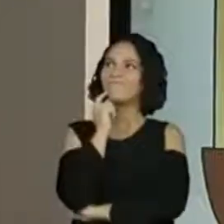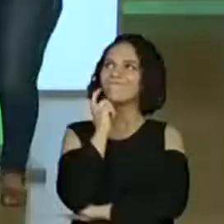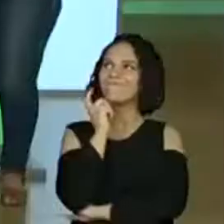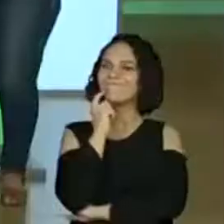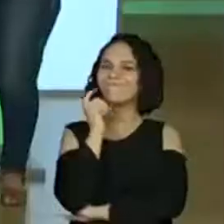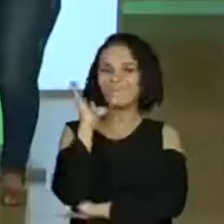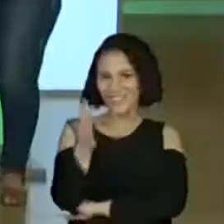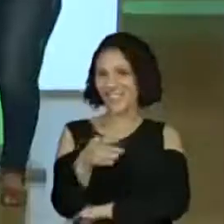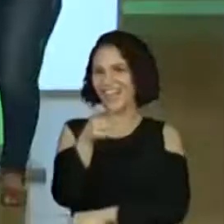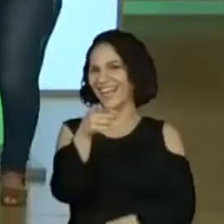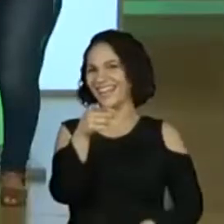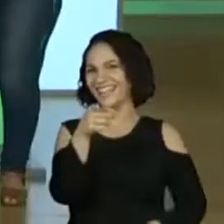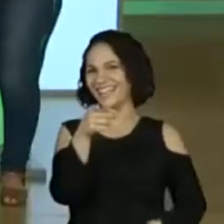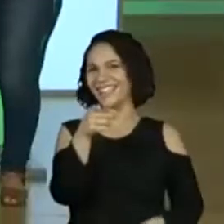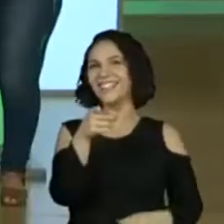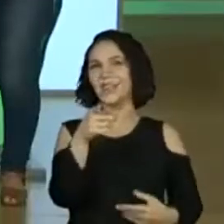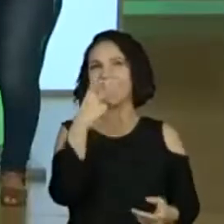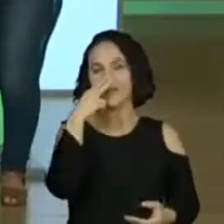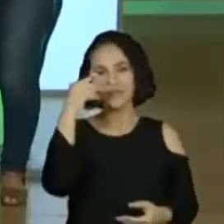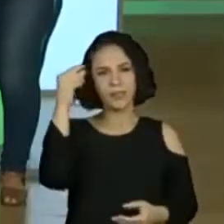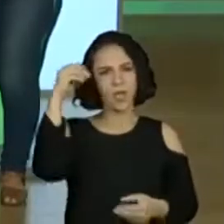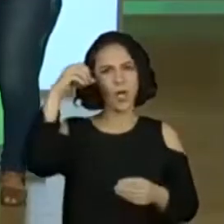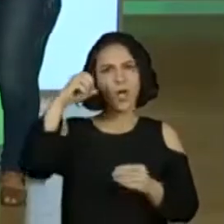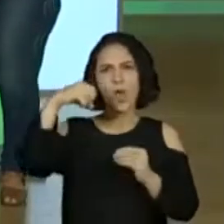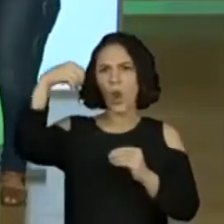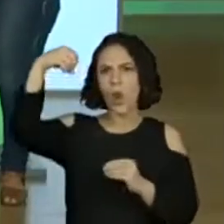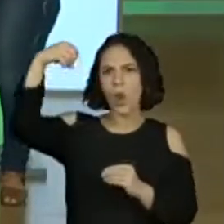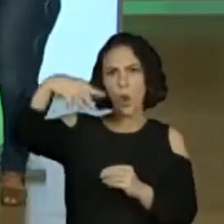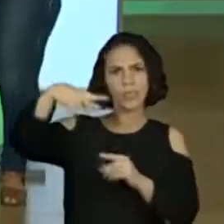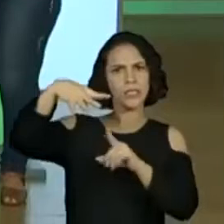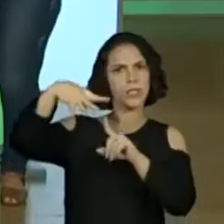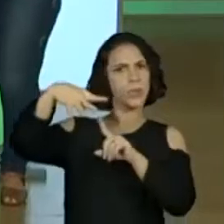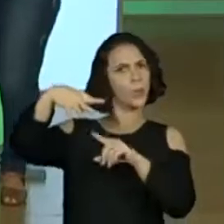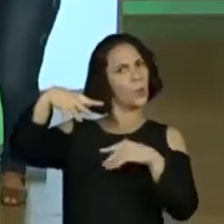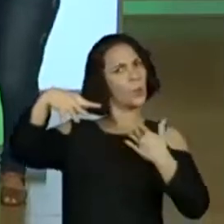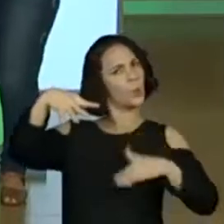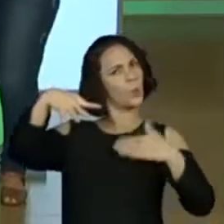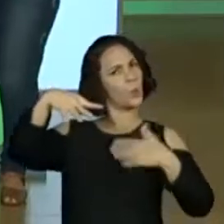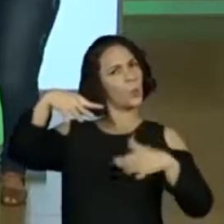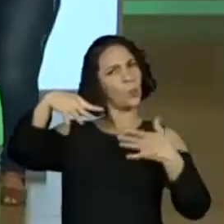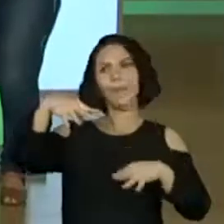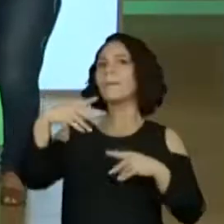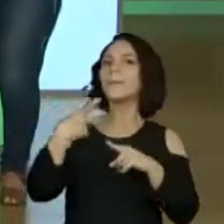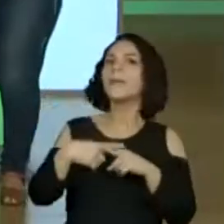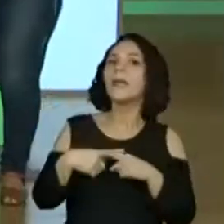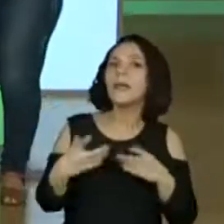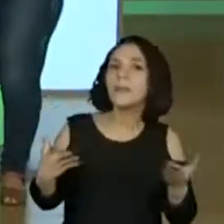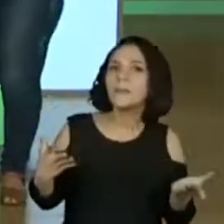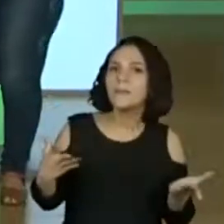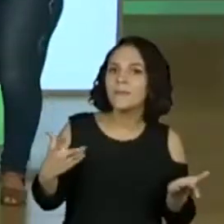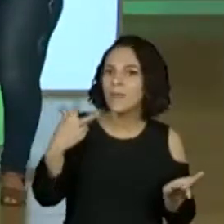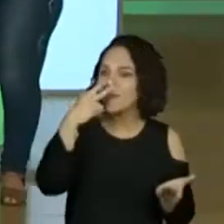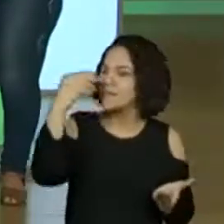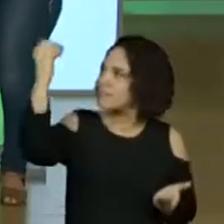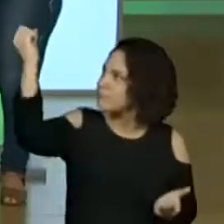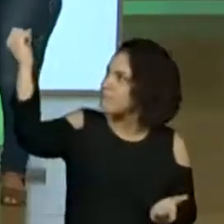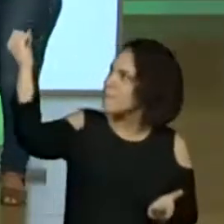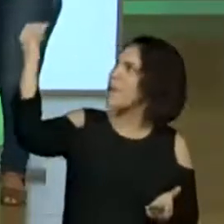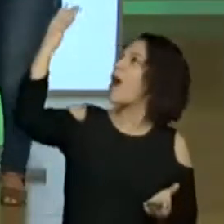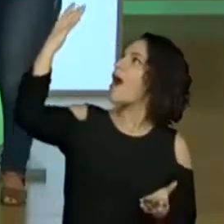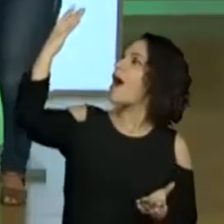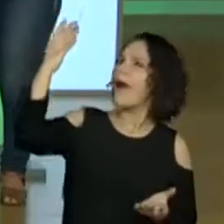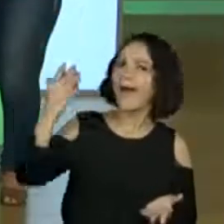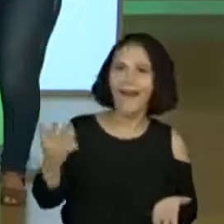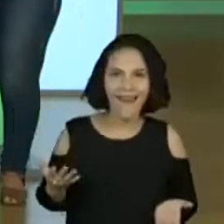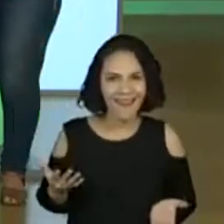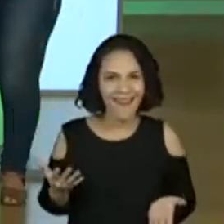pensar. Eu também acho. Aquela luz ali, né, maior do que o personagem já está dizendo que alguma coisa iluminou ali, professora. Ele teve